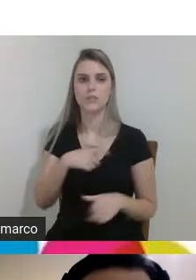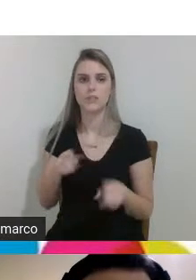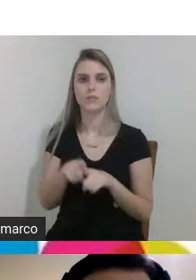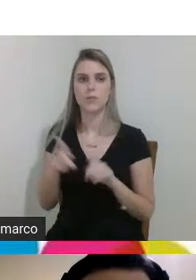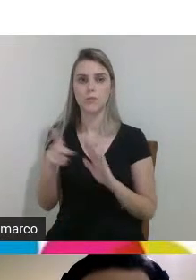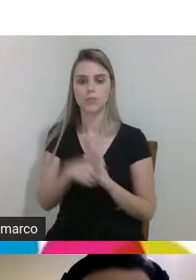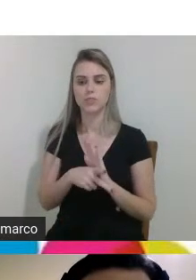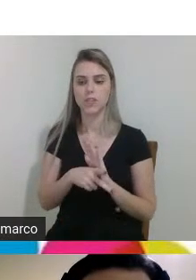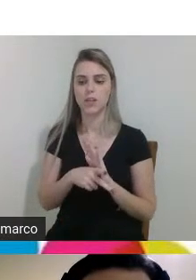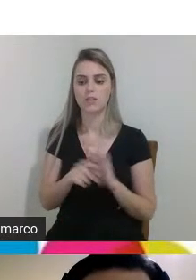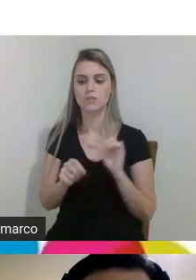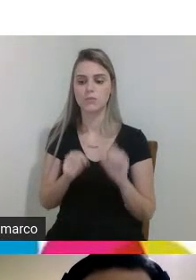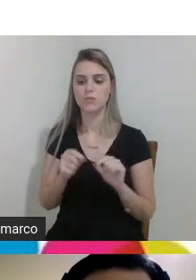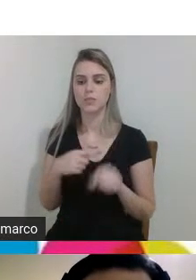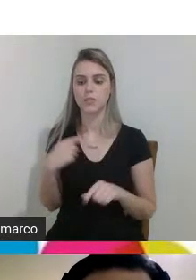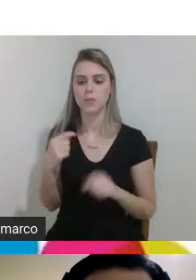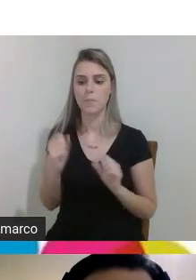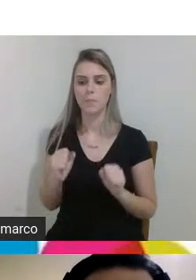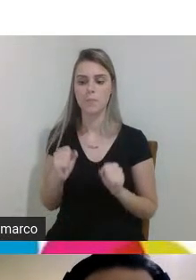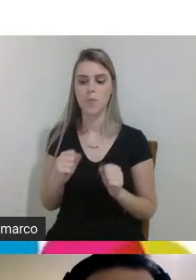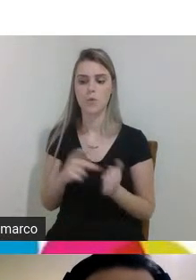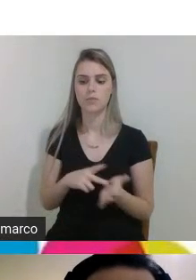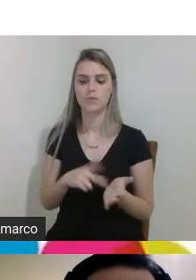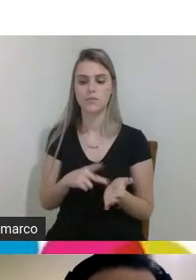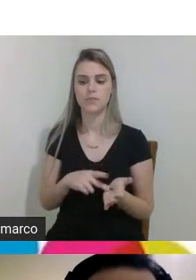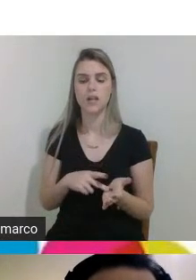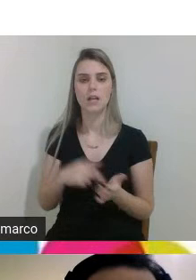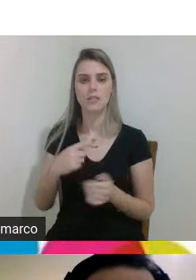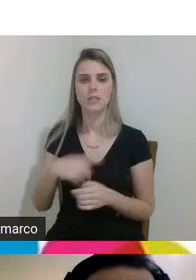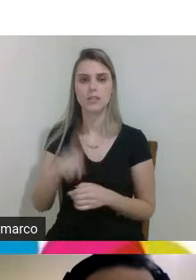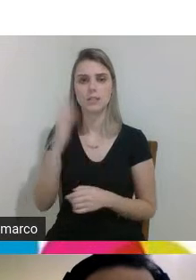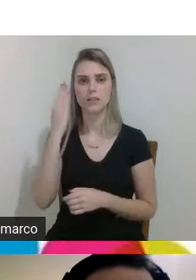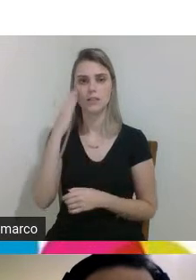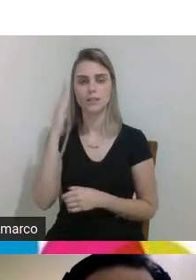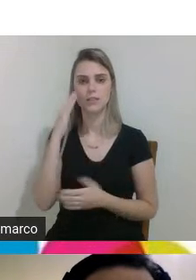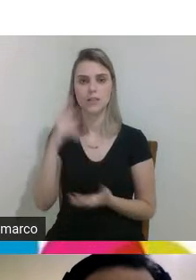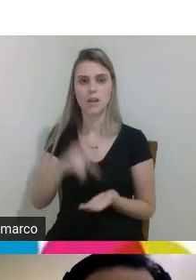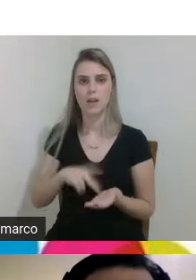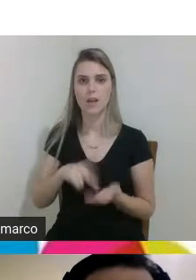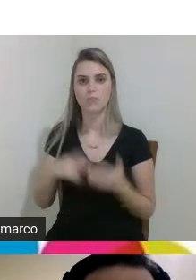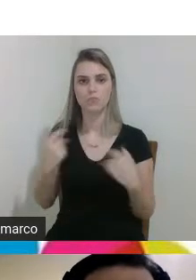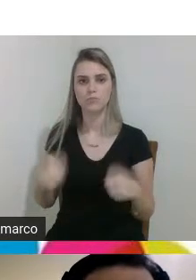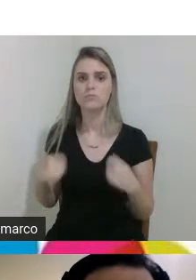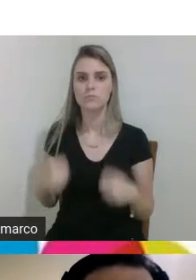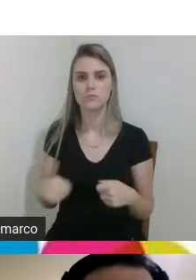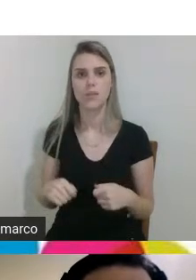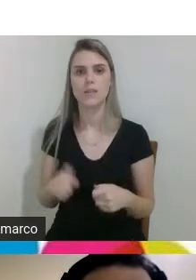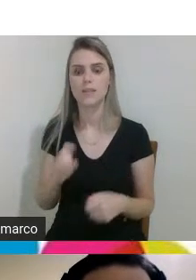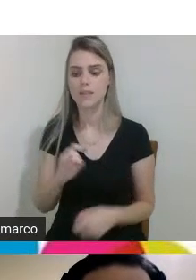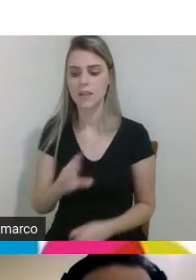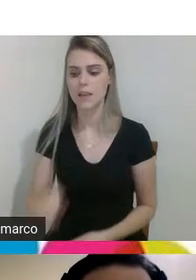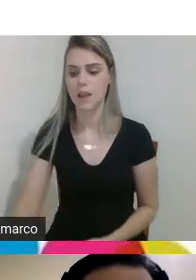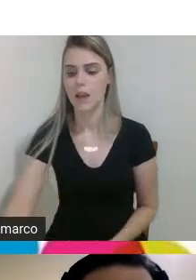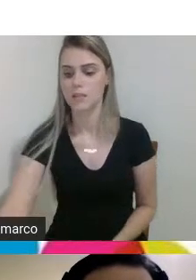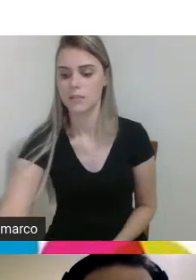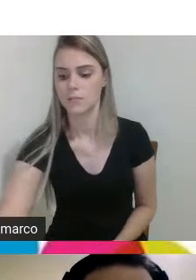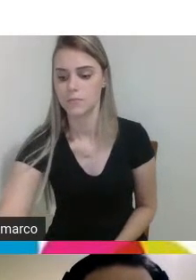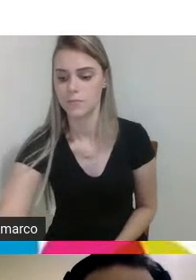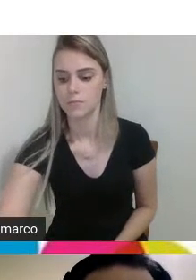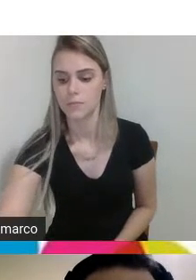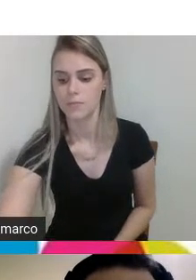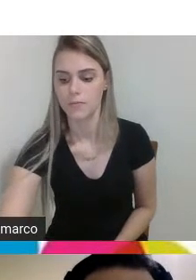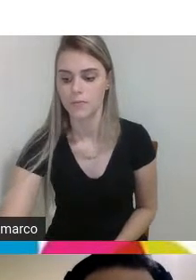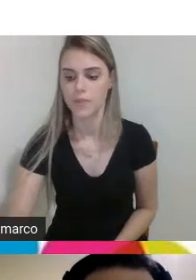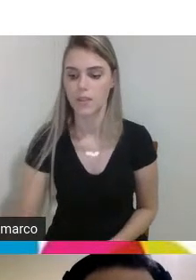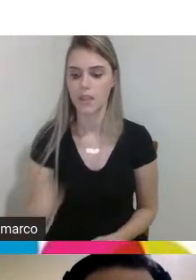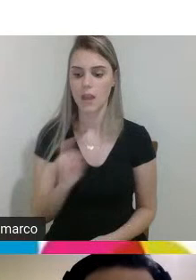a gente pôde de fato ir lá entender a real necessidade de cada aluno com paralisia cerebral né